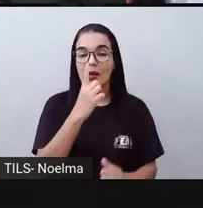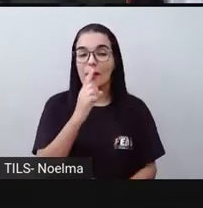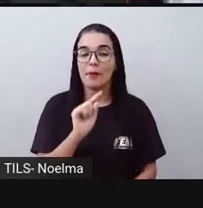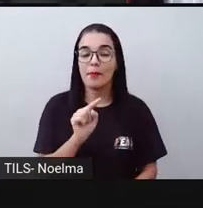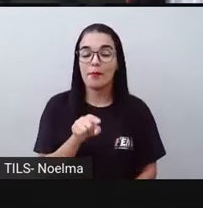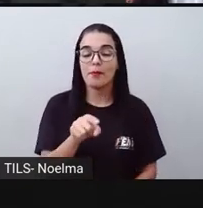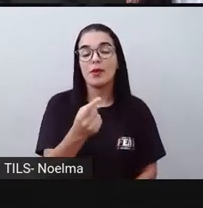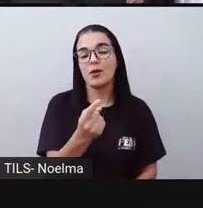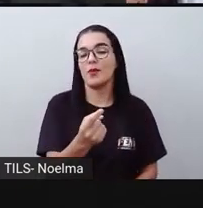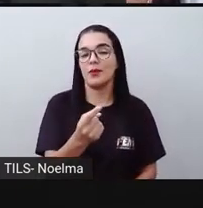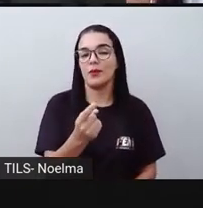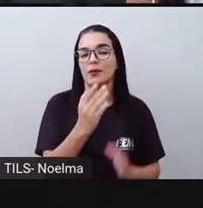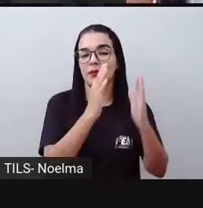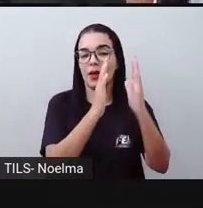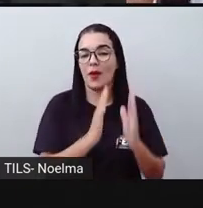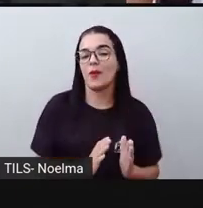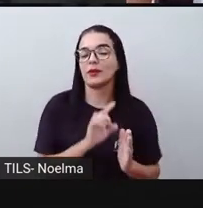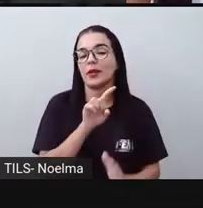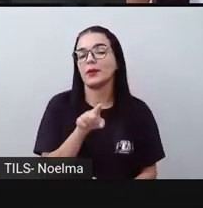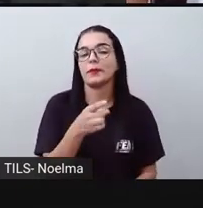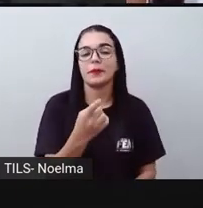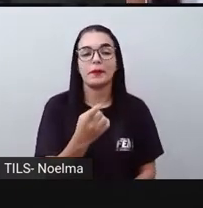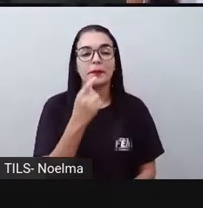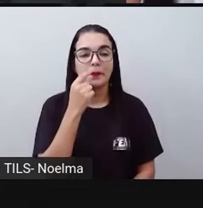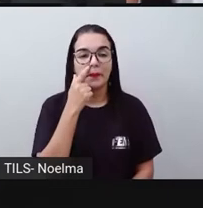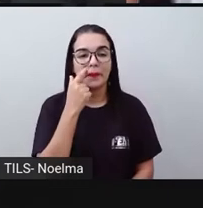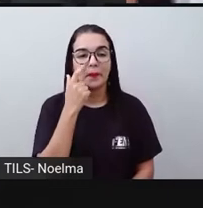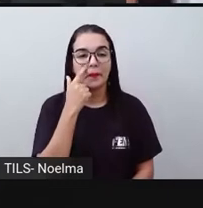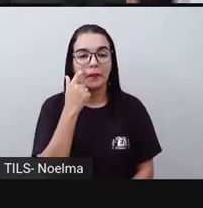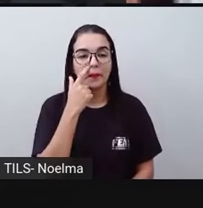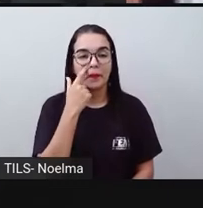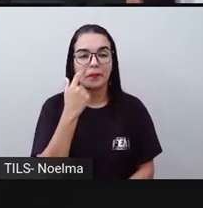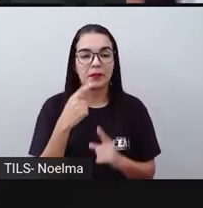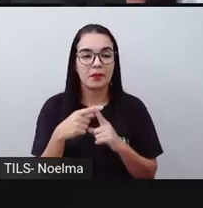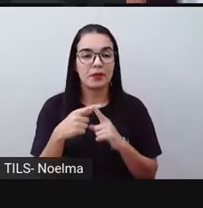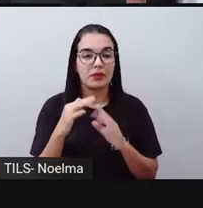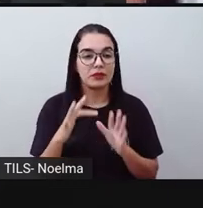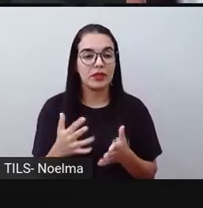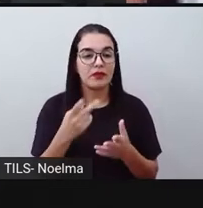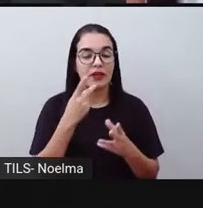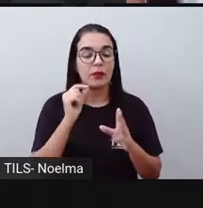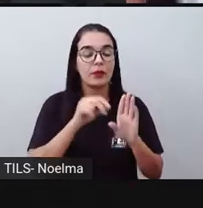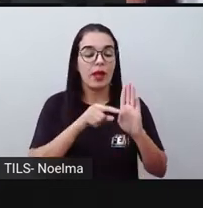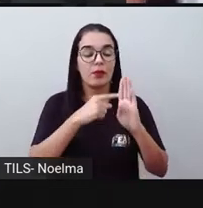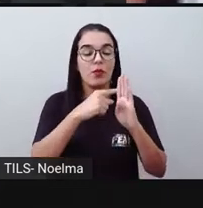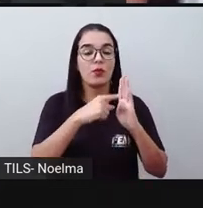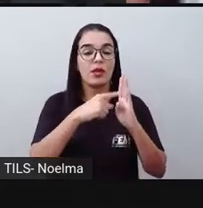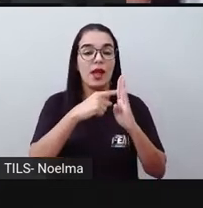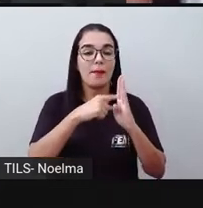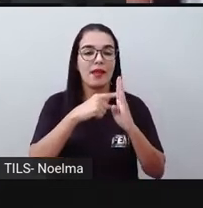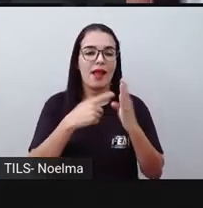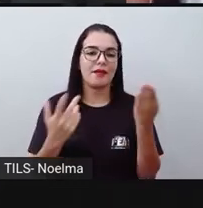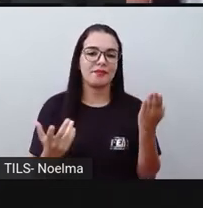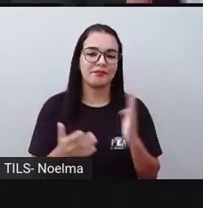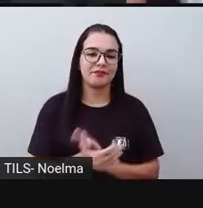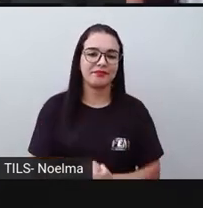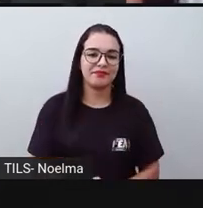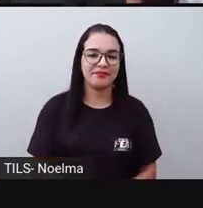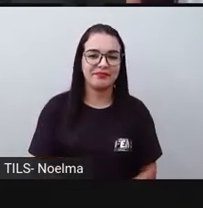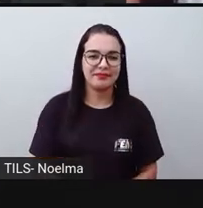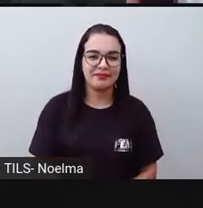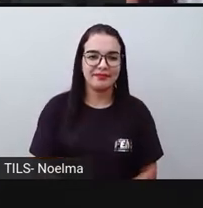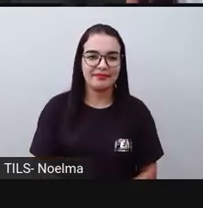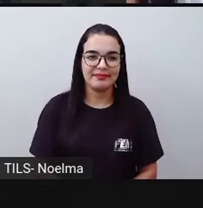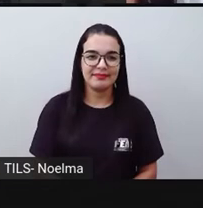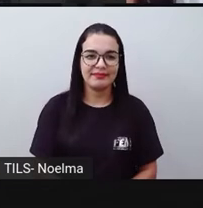1 a gente já vai passar para outra ordem, porque eu já estou falando aí de uma unidade de milhar. E aí